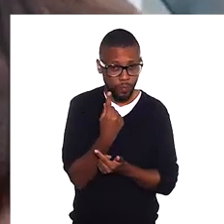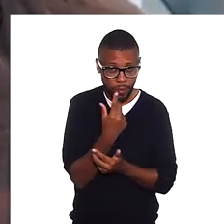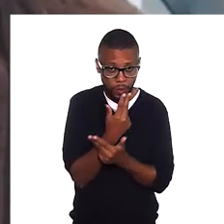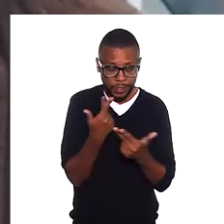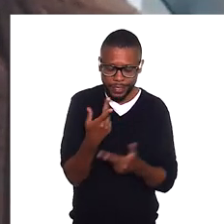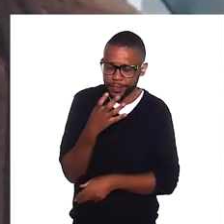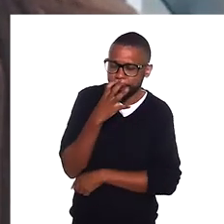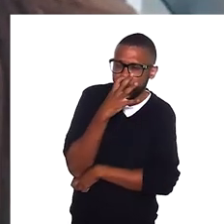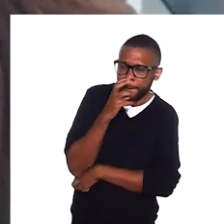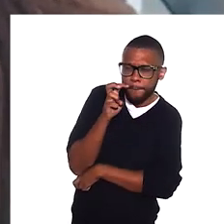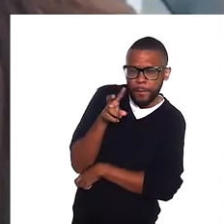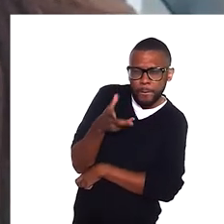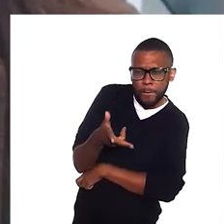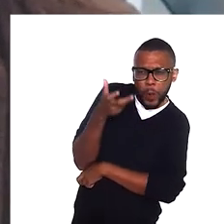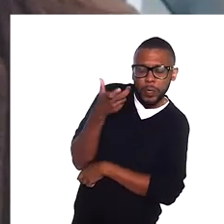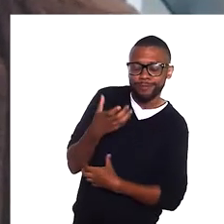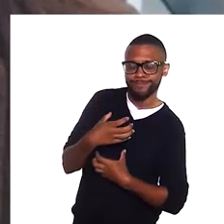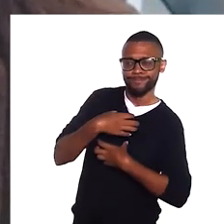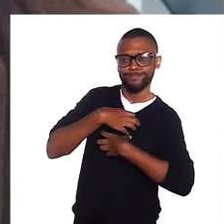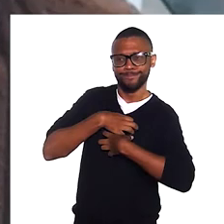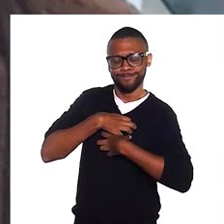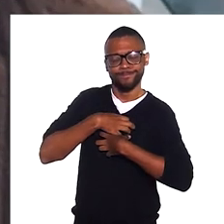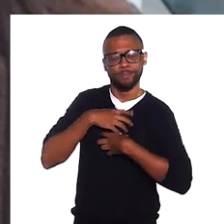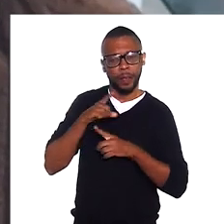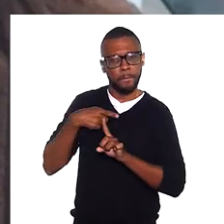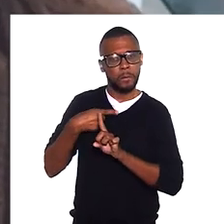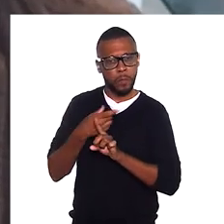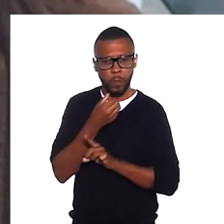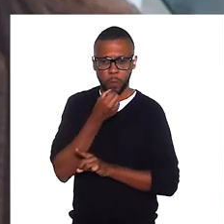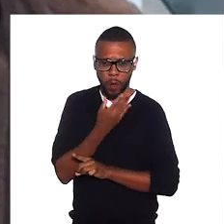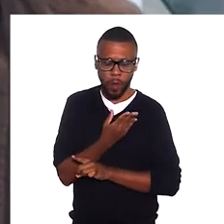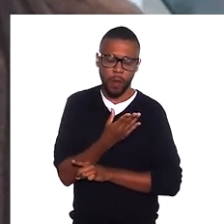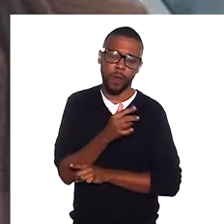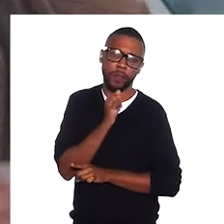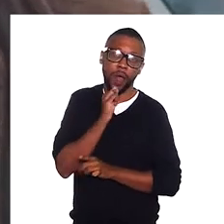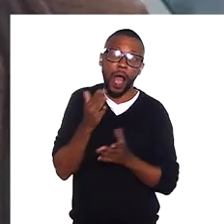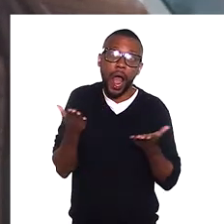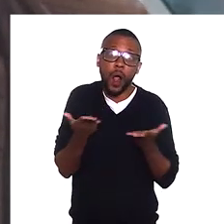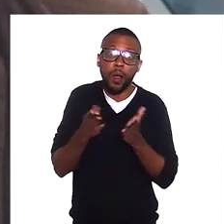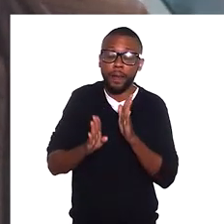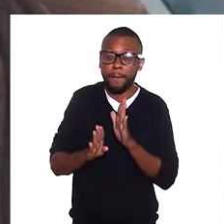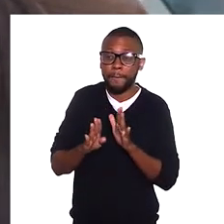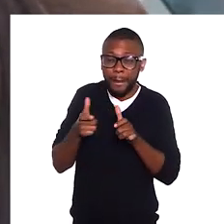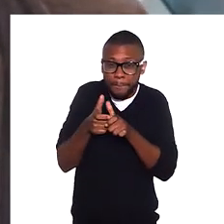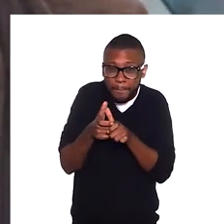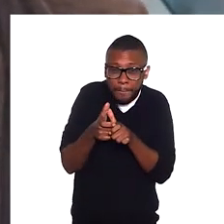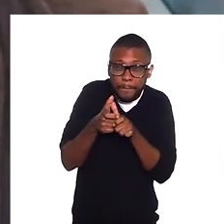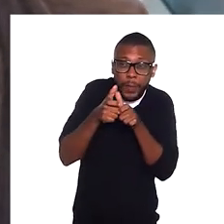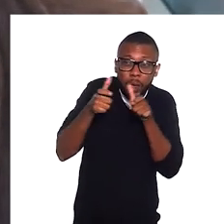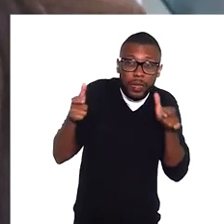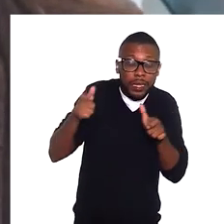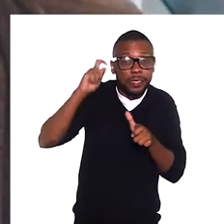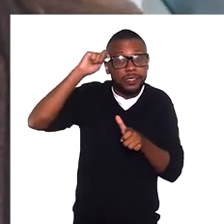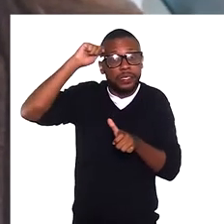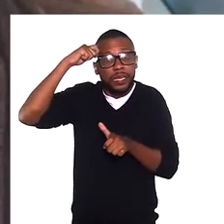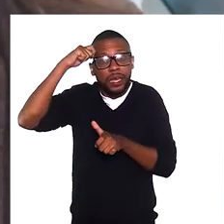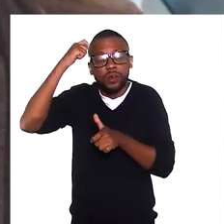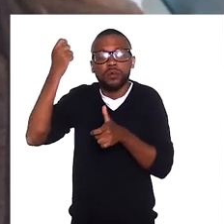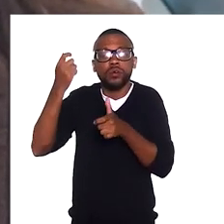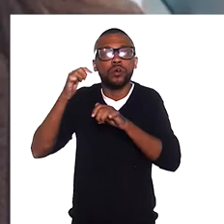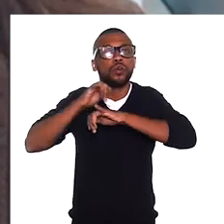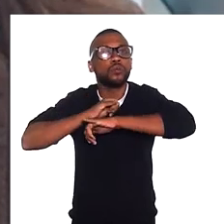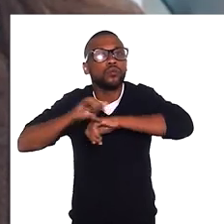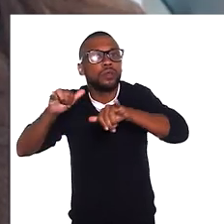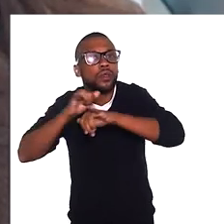visto que tem me impactado positivamente é a presença, agora, muito maior de negros nos anúncios.